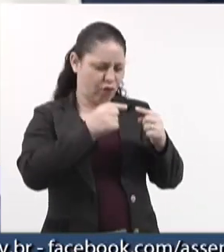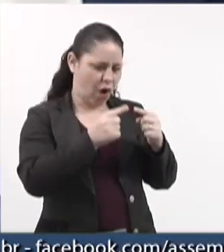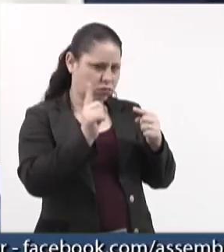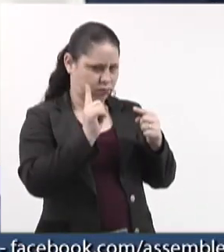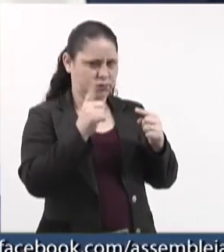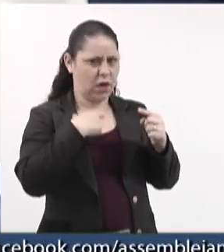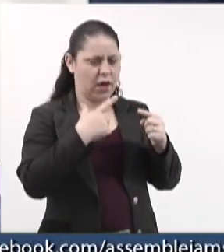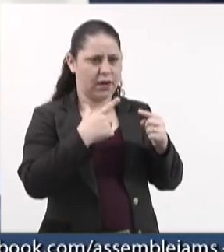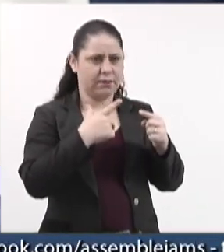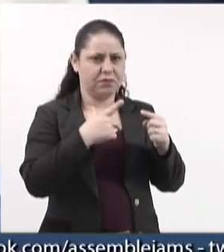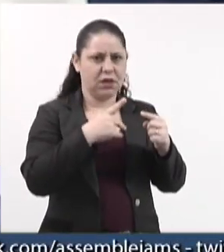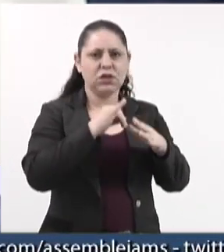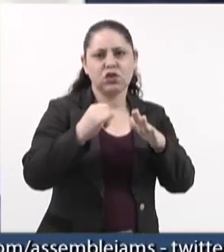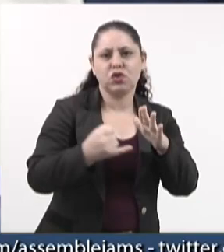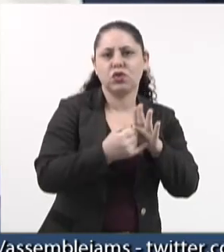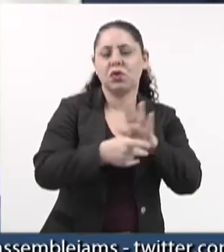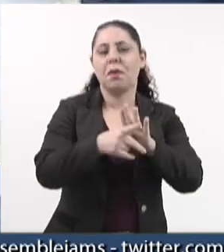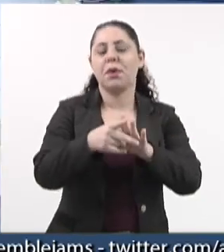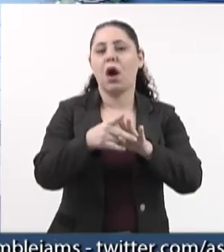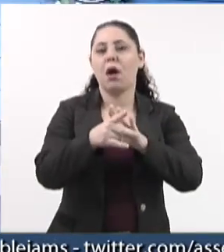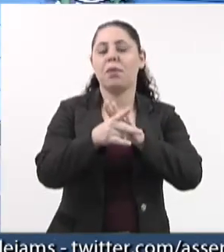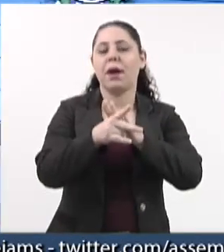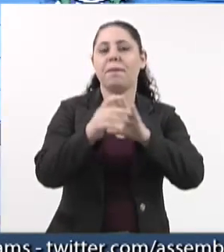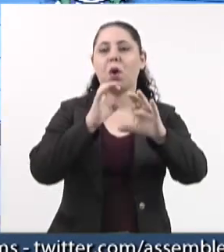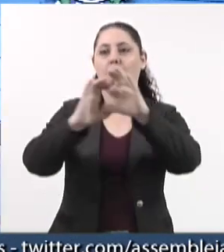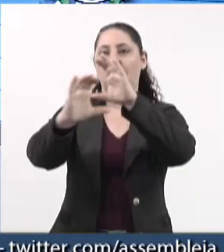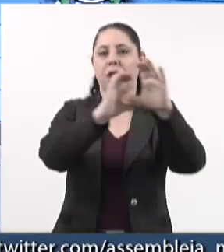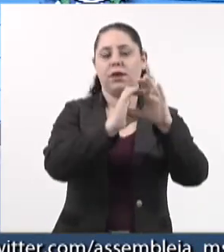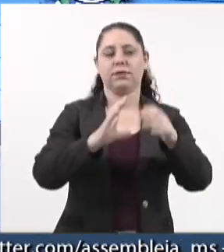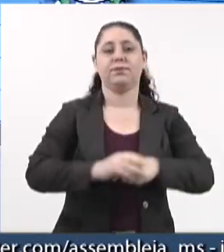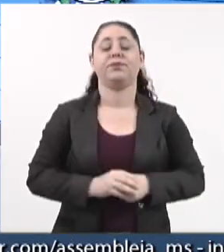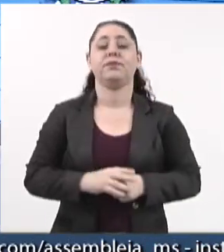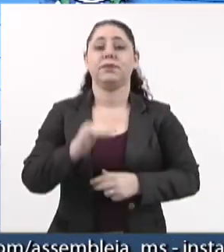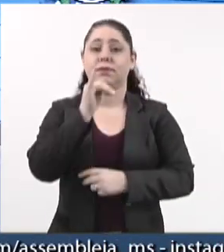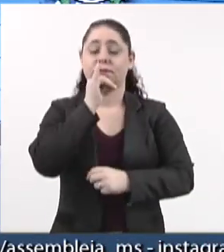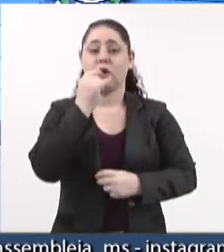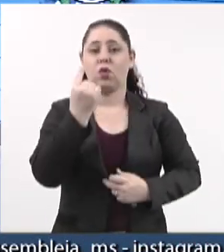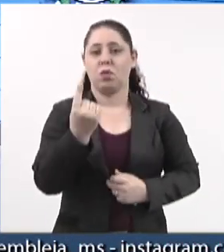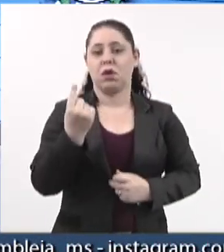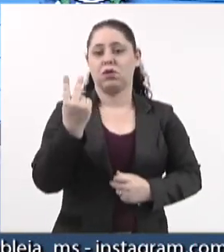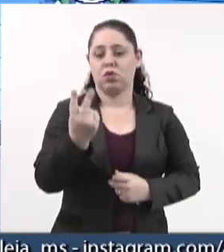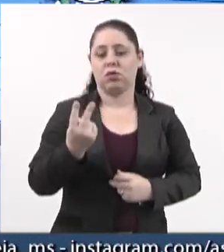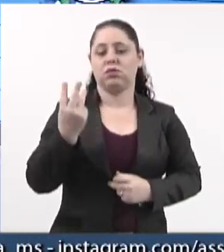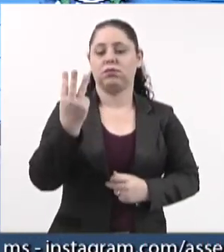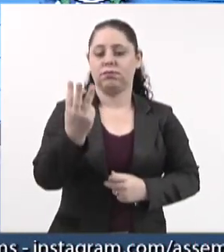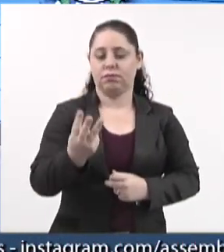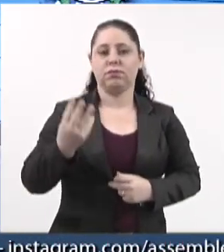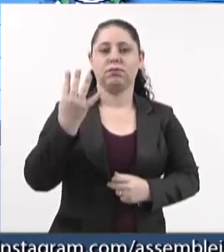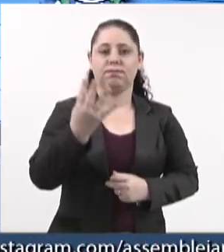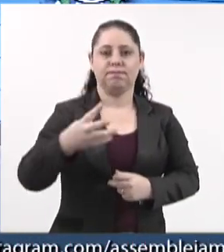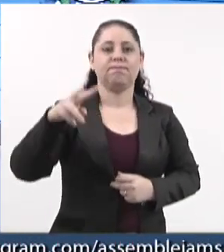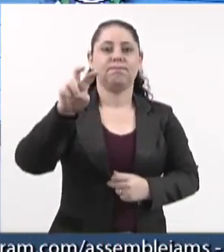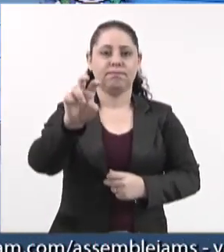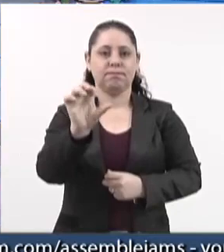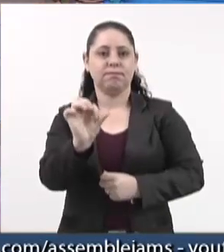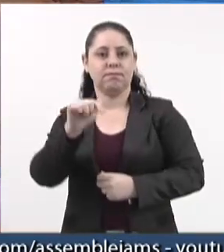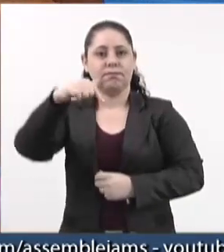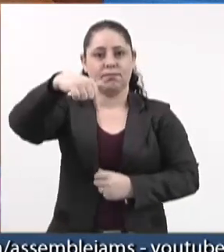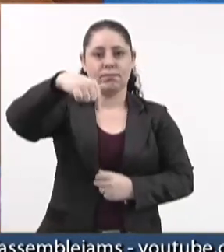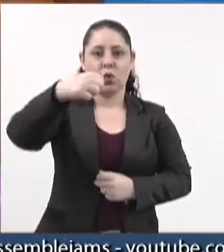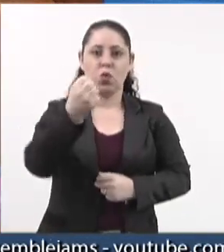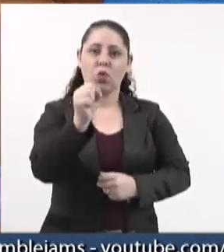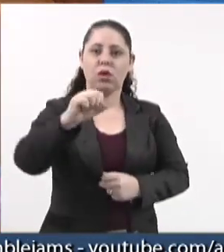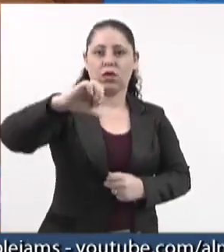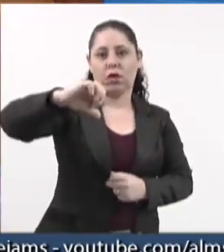agência, não são as agências, mas vou enumerar aqui, uma, duas, três, quatro, cinco, seis, sete,